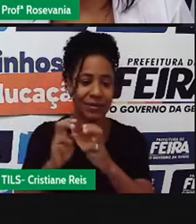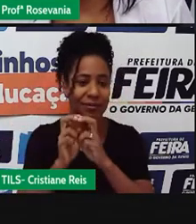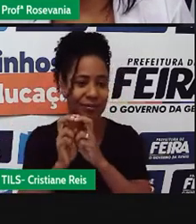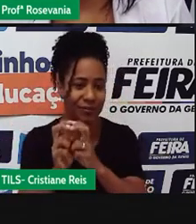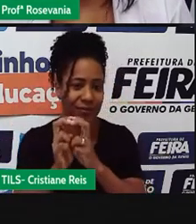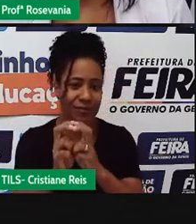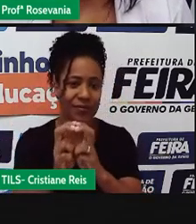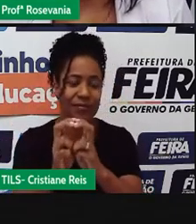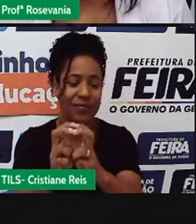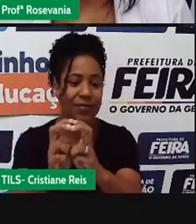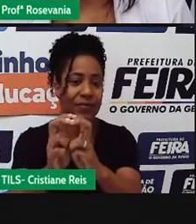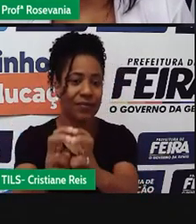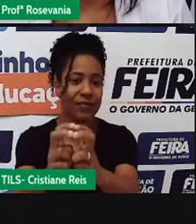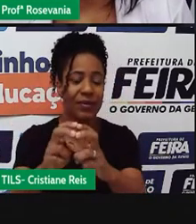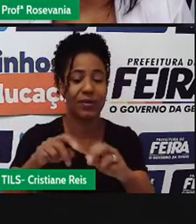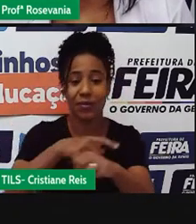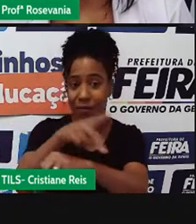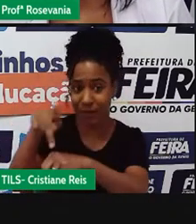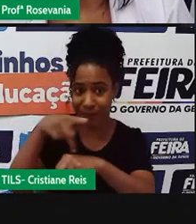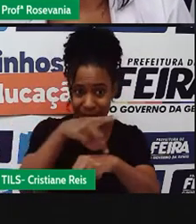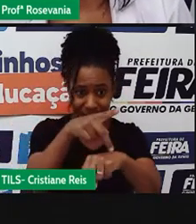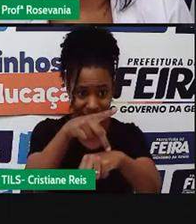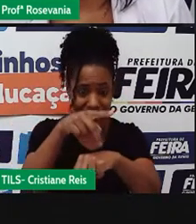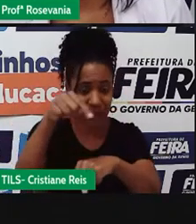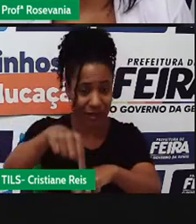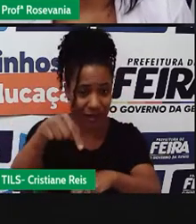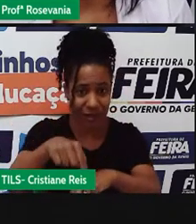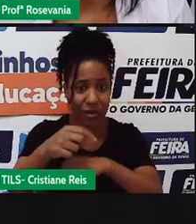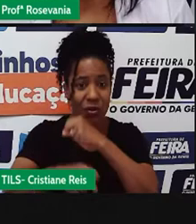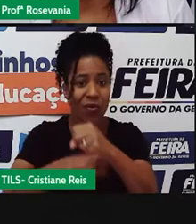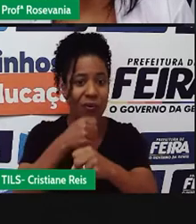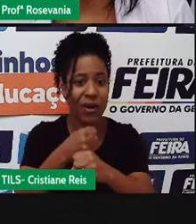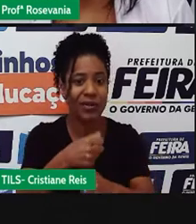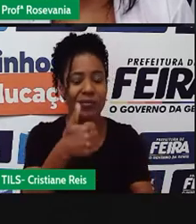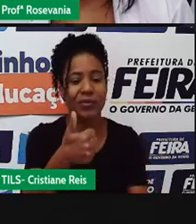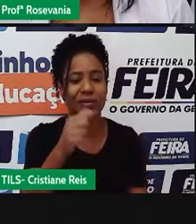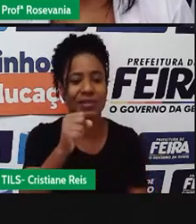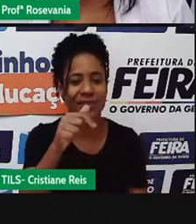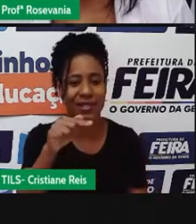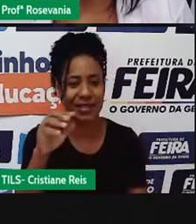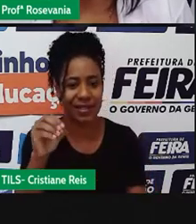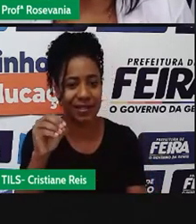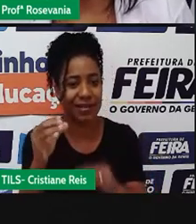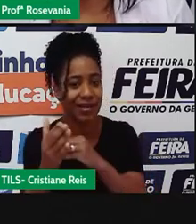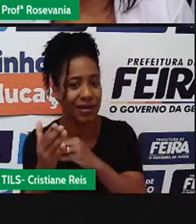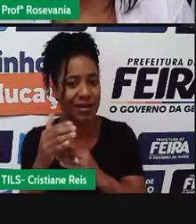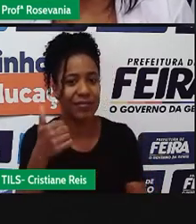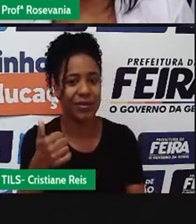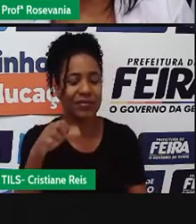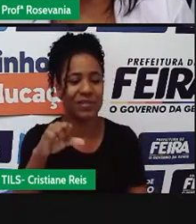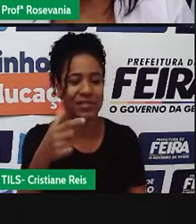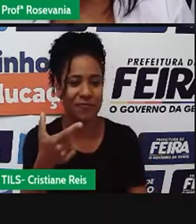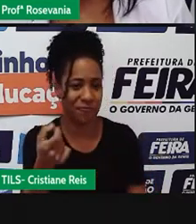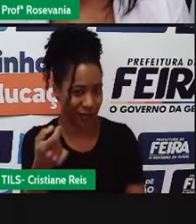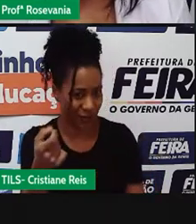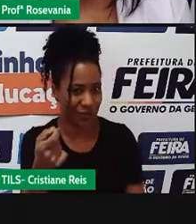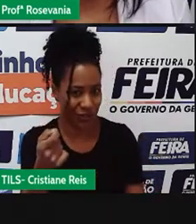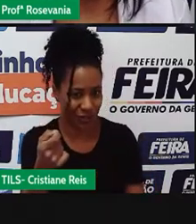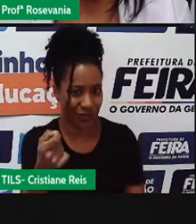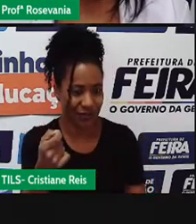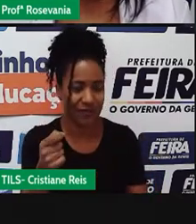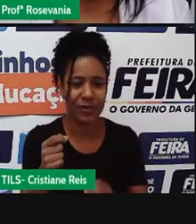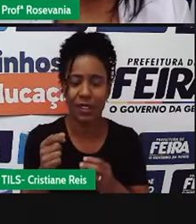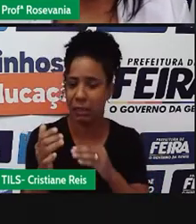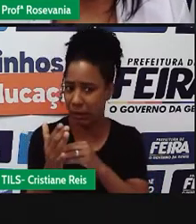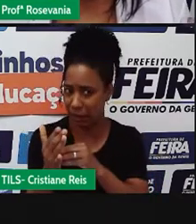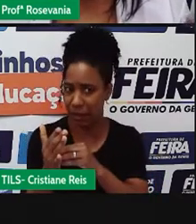né, no país, que durou de 1870 até 1920, sendo a estrada de ferro Mauá, que,